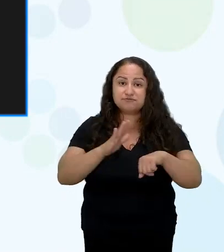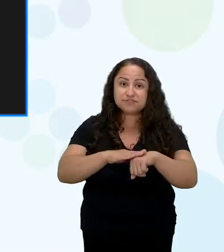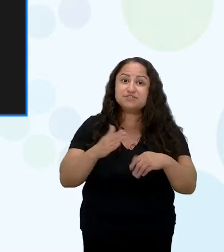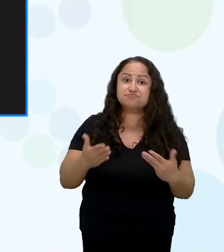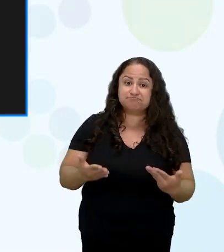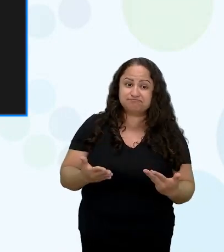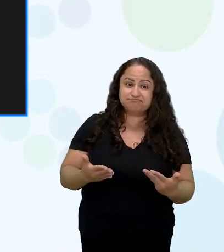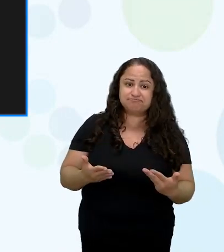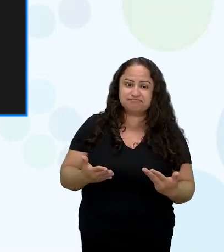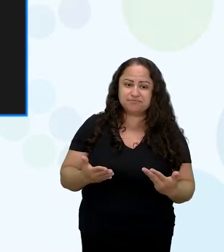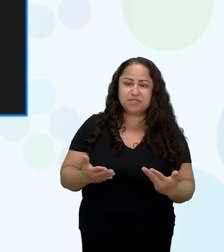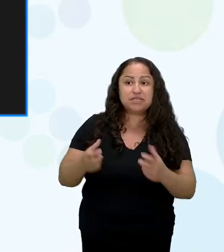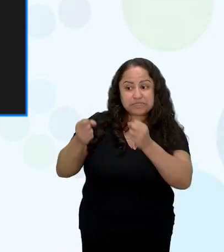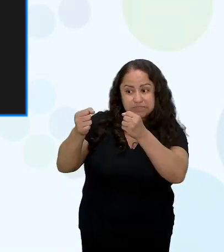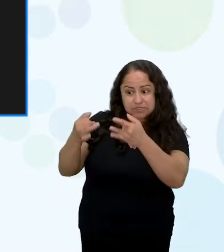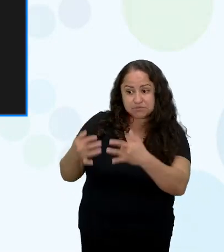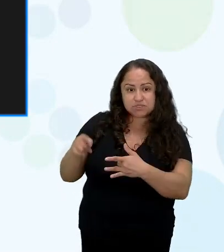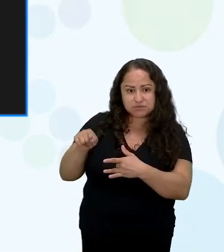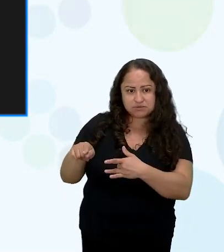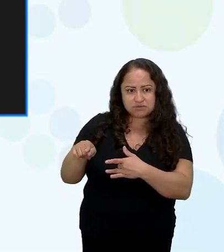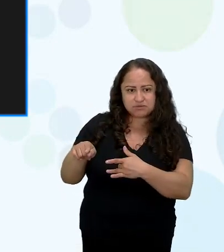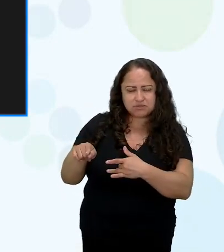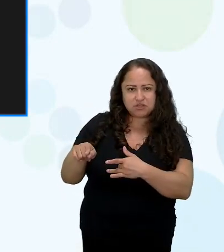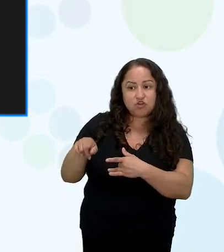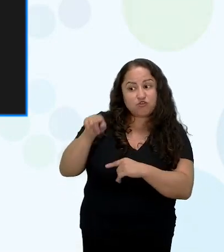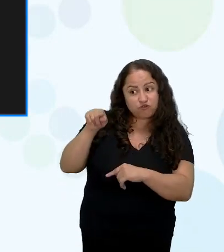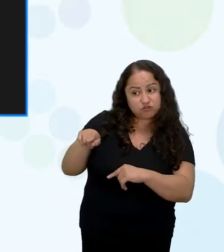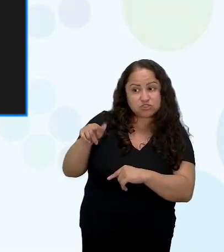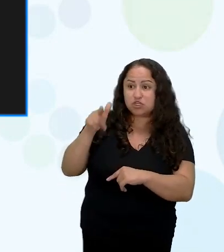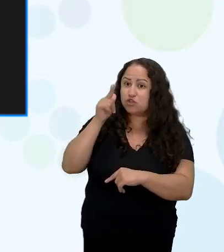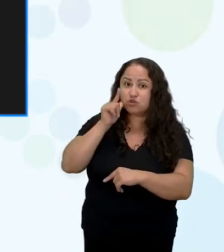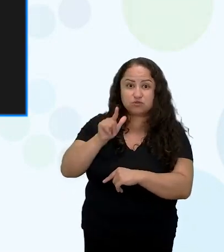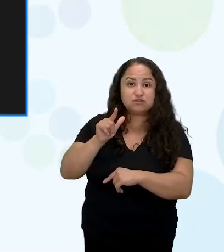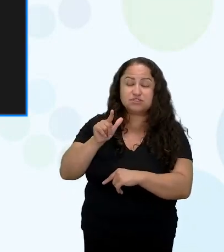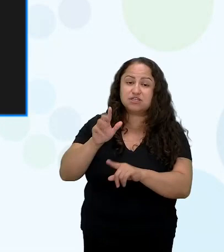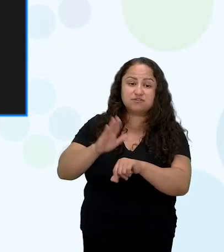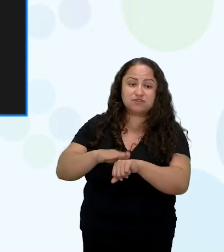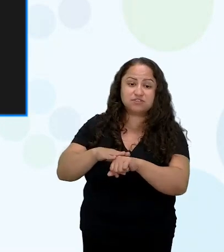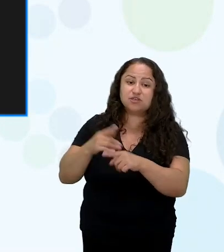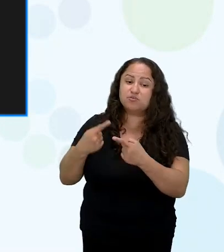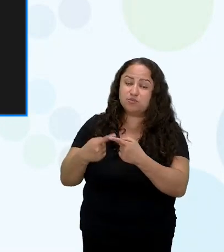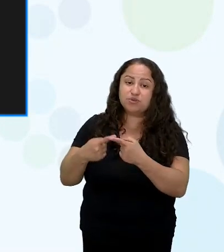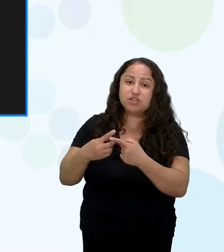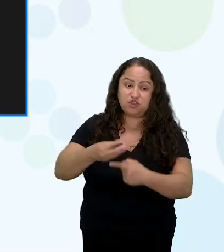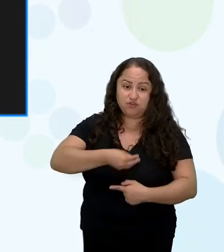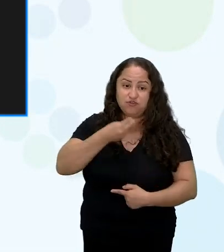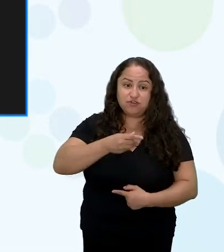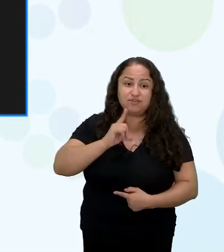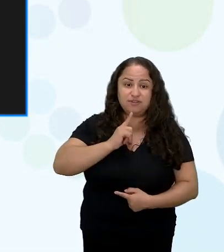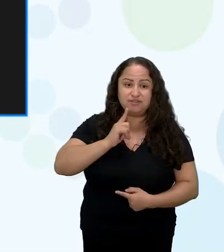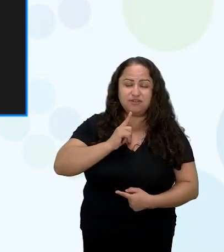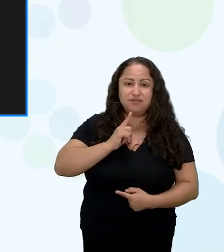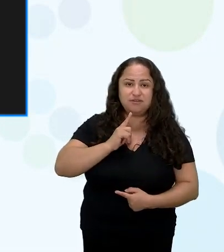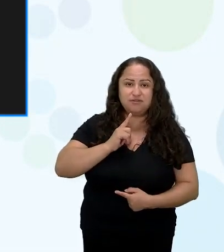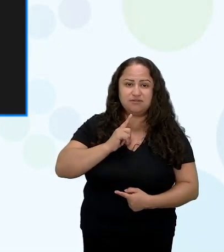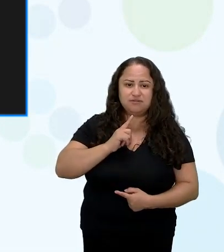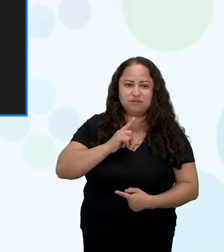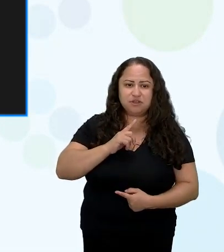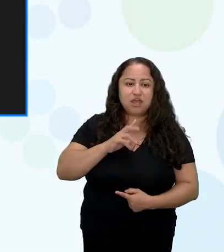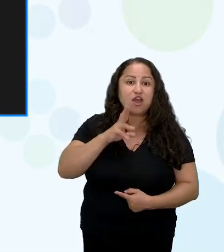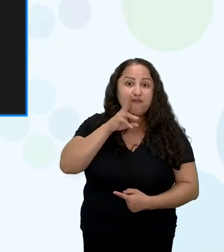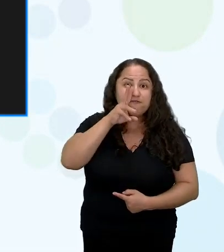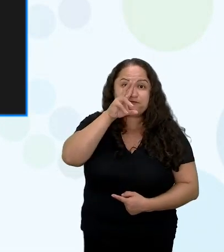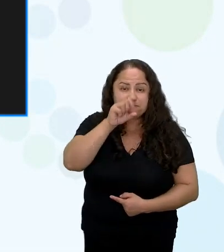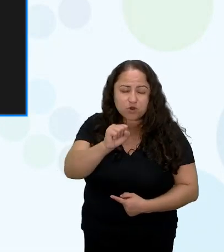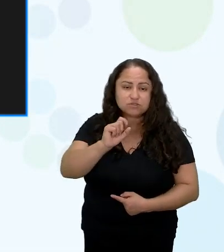e eles dizem para ela certas coisas você não pode fazer porque você ainda está viva então quer dizer o poder dela depois